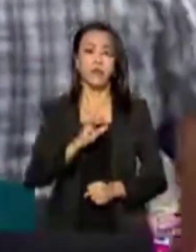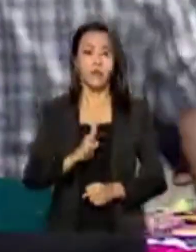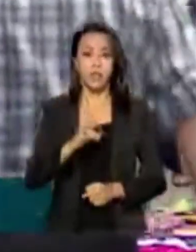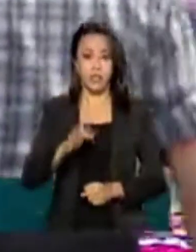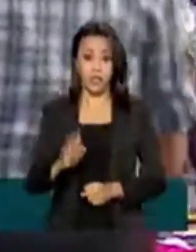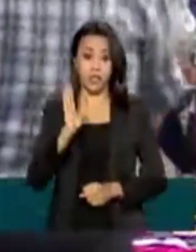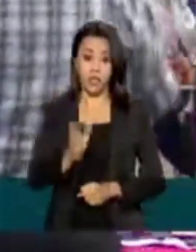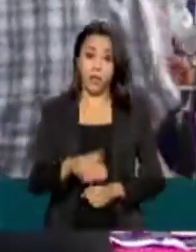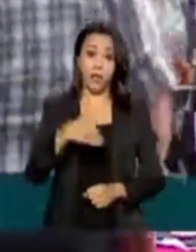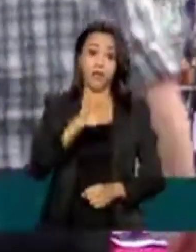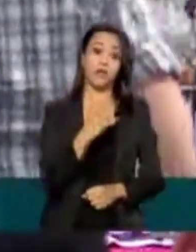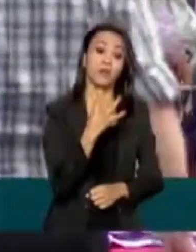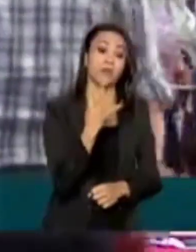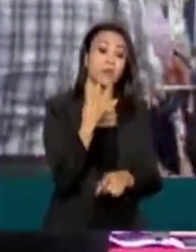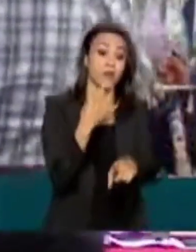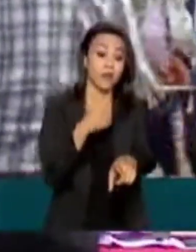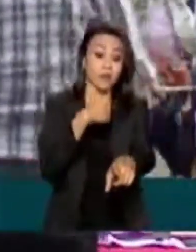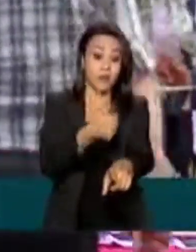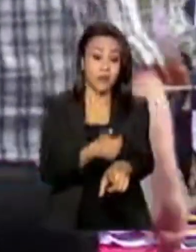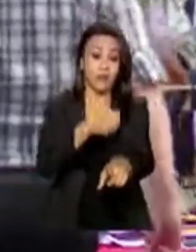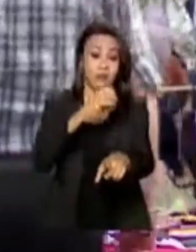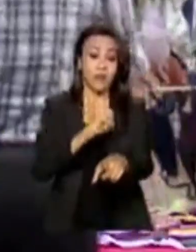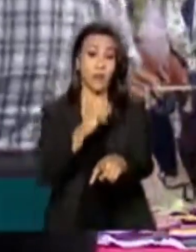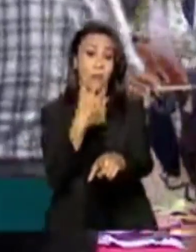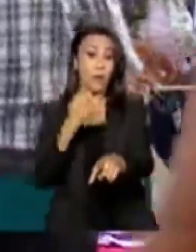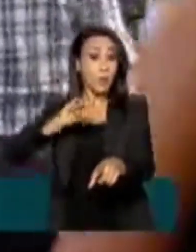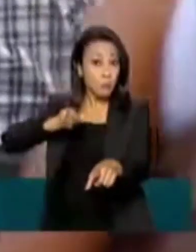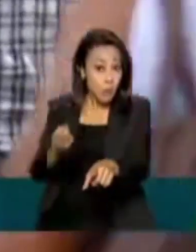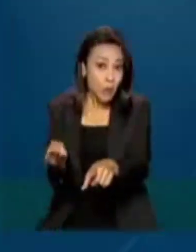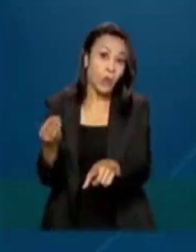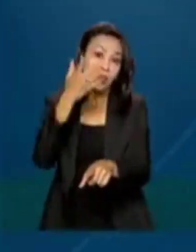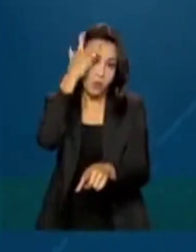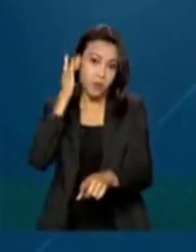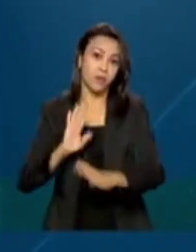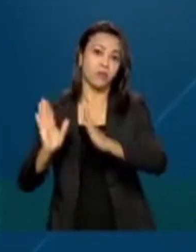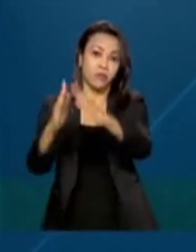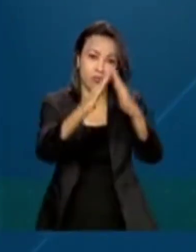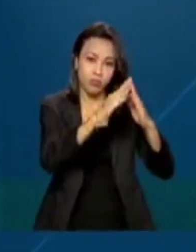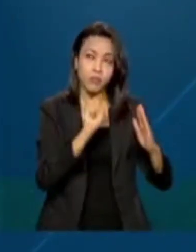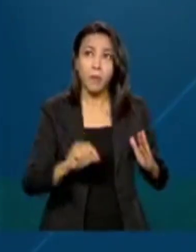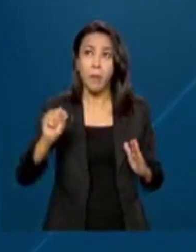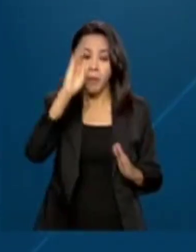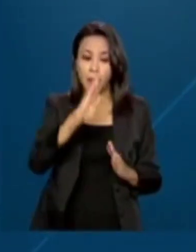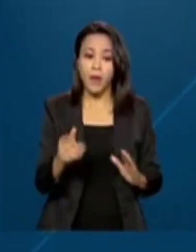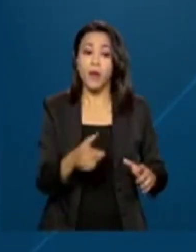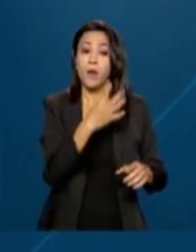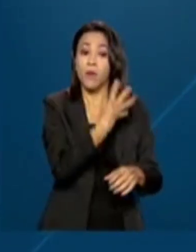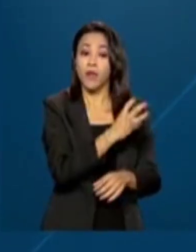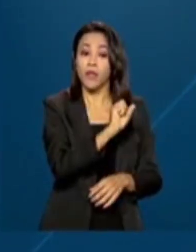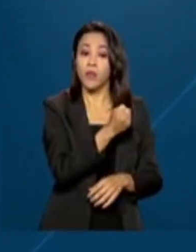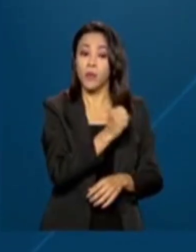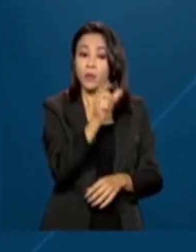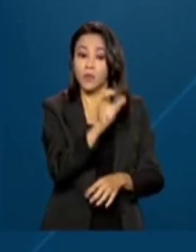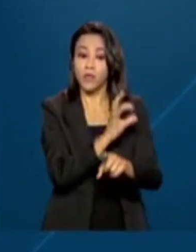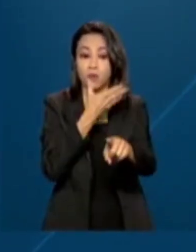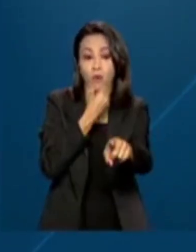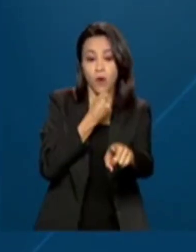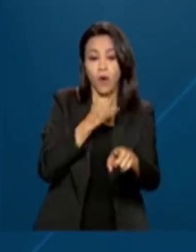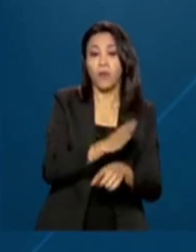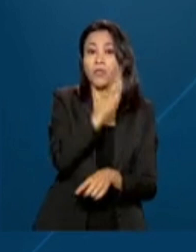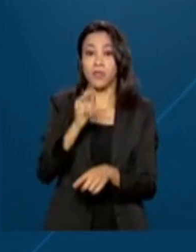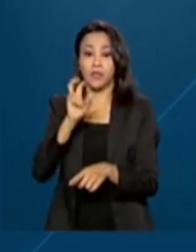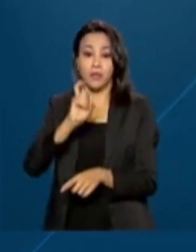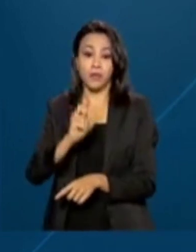em 36 milhões e 500 mil domicílios em todo o país. 48% são homens e 52%